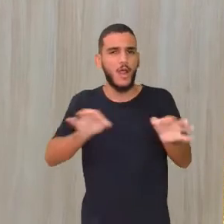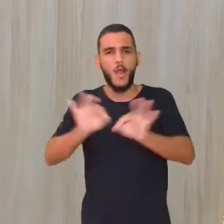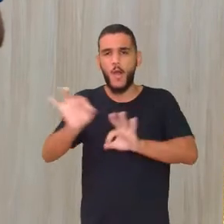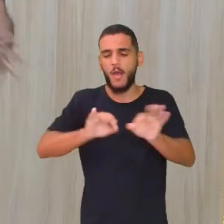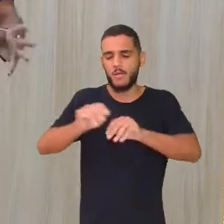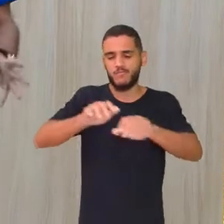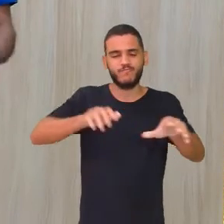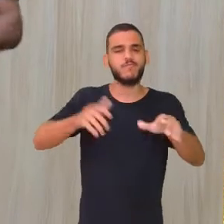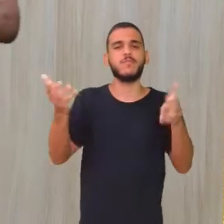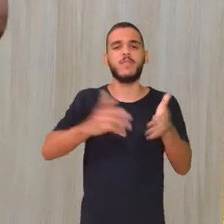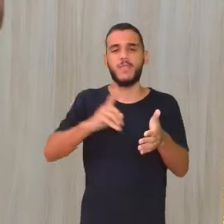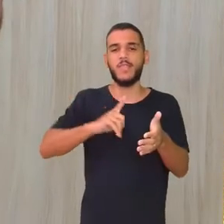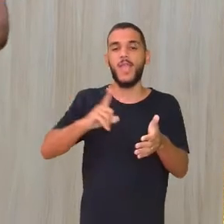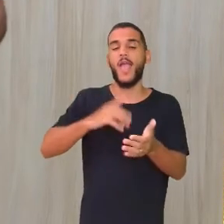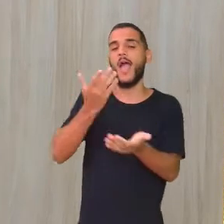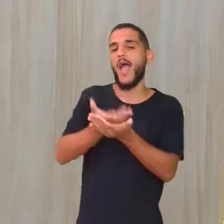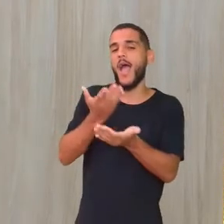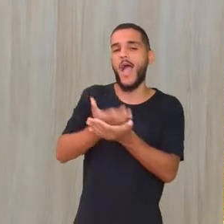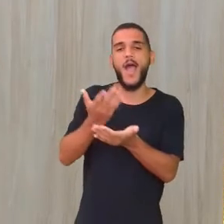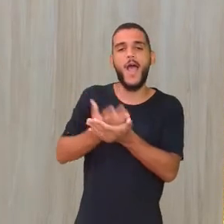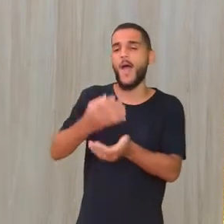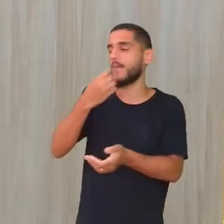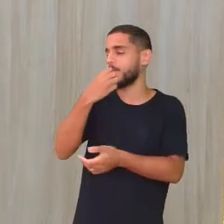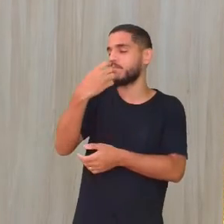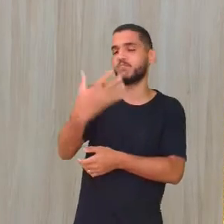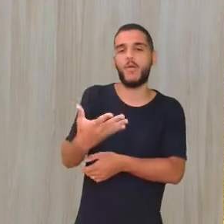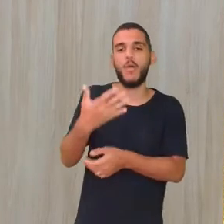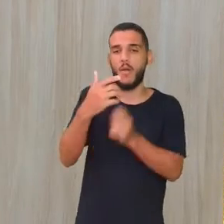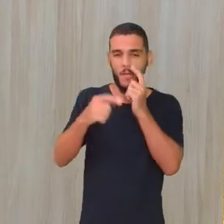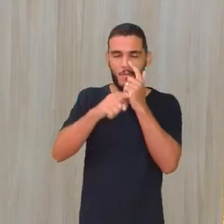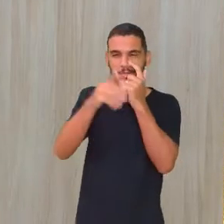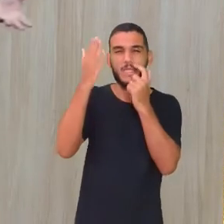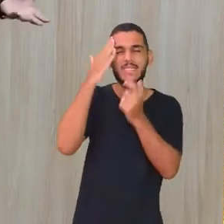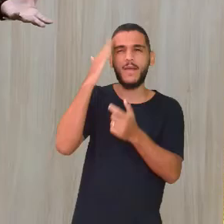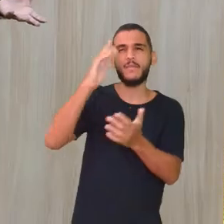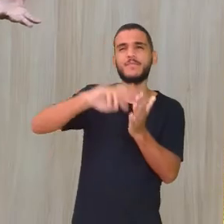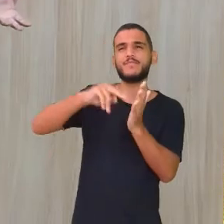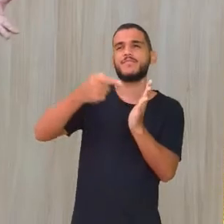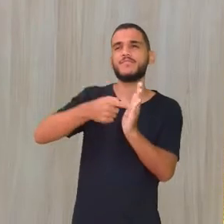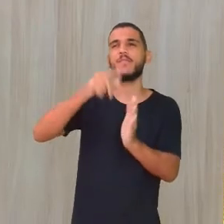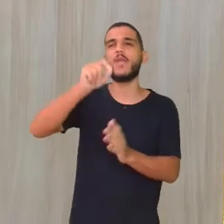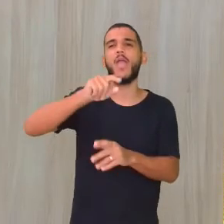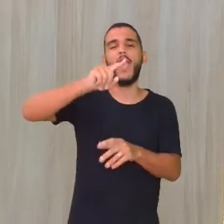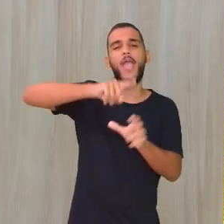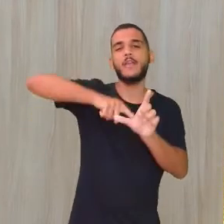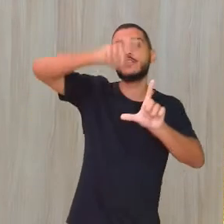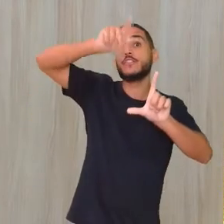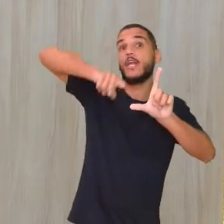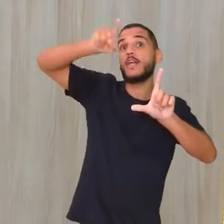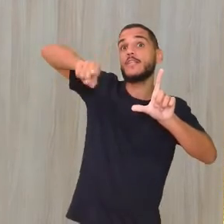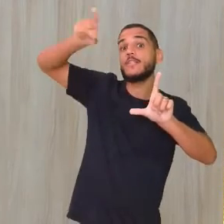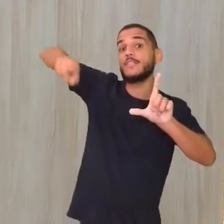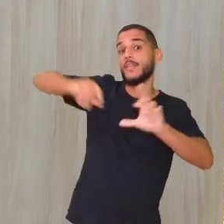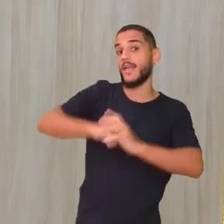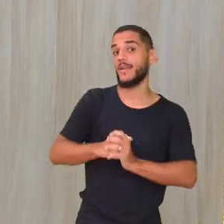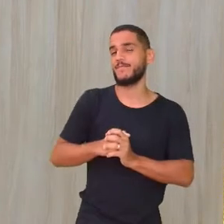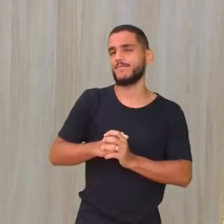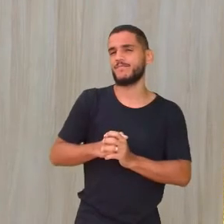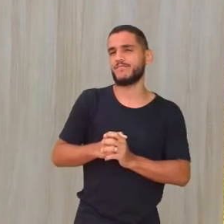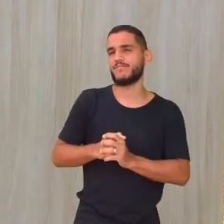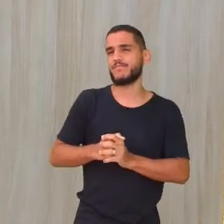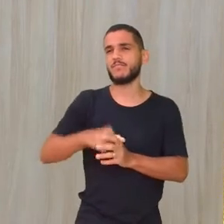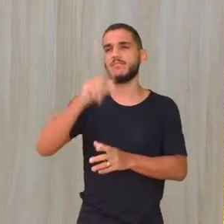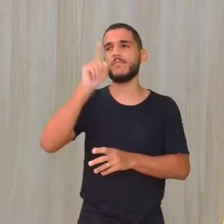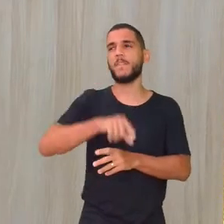aquela aula massa a respeito de estatística Você sabe o é estatística? Você vê no seu dia a dia estatística Estatística é a gente